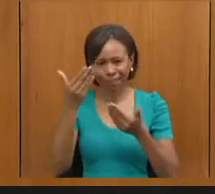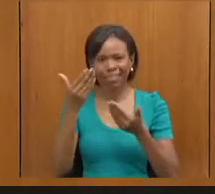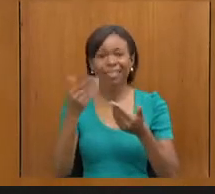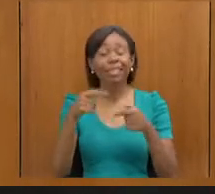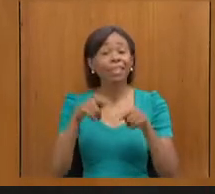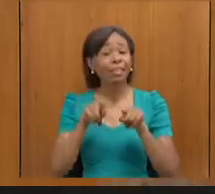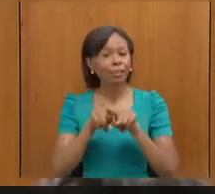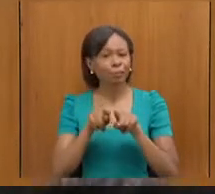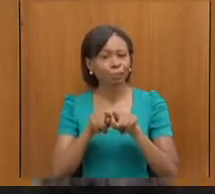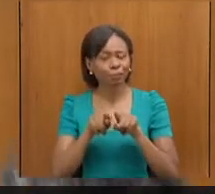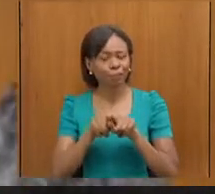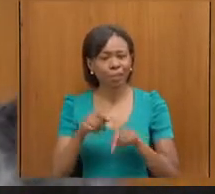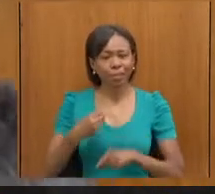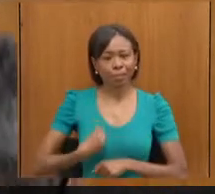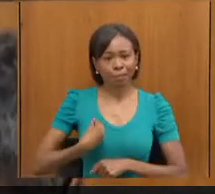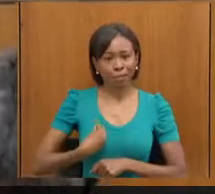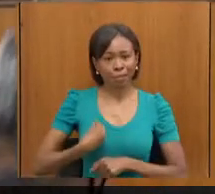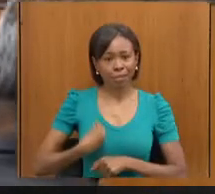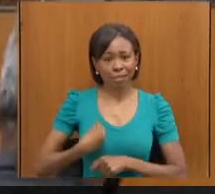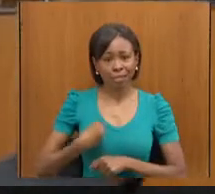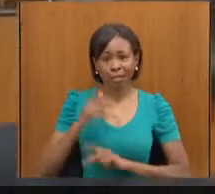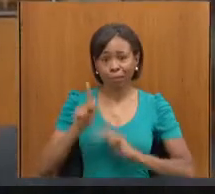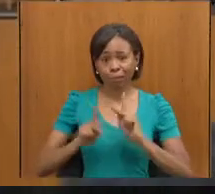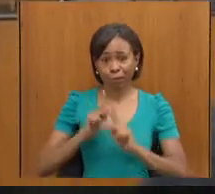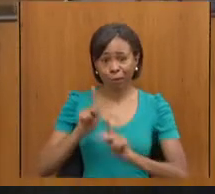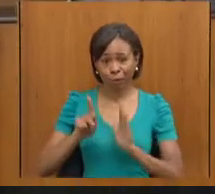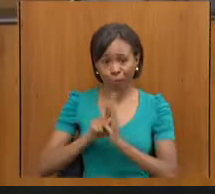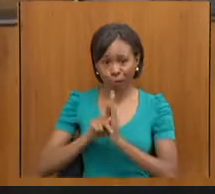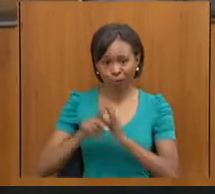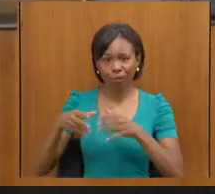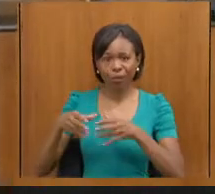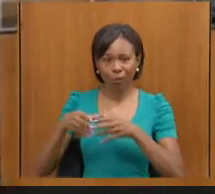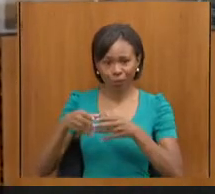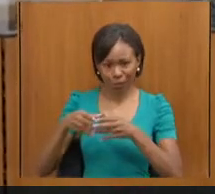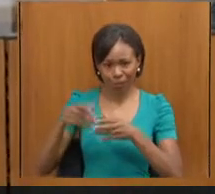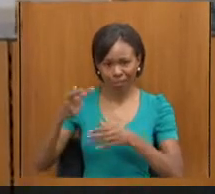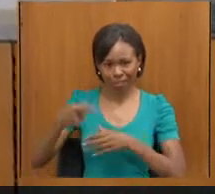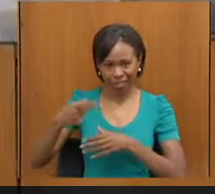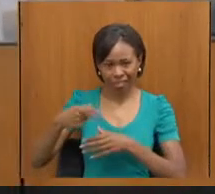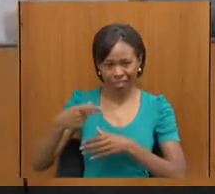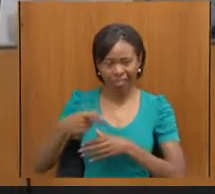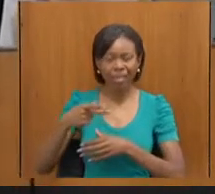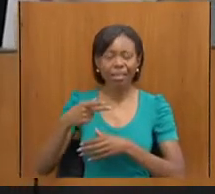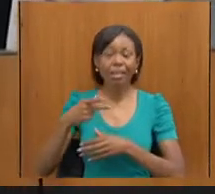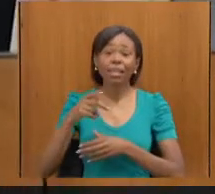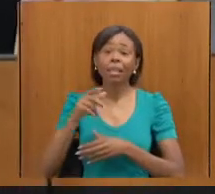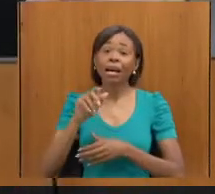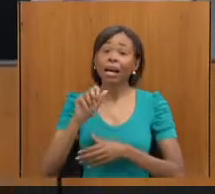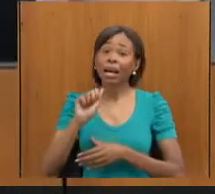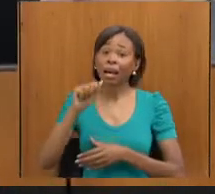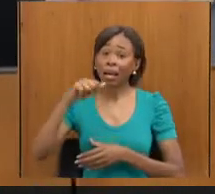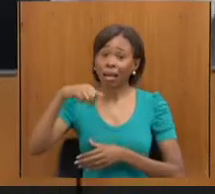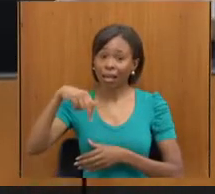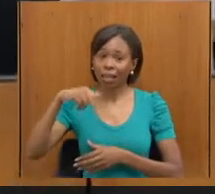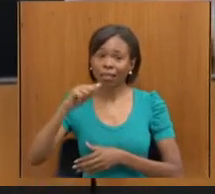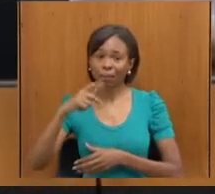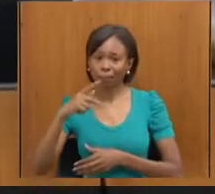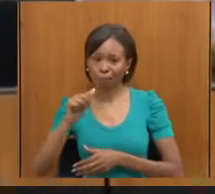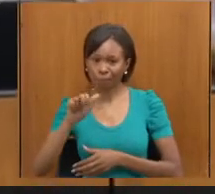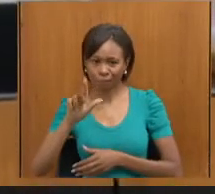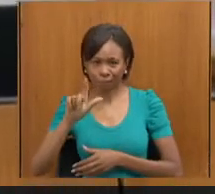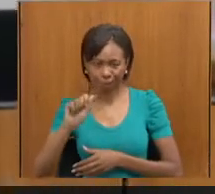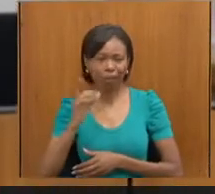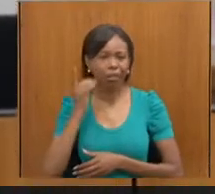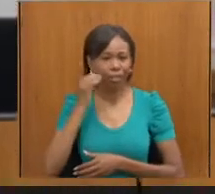a presença dos membros dessa comissão, da deputada Ana Paula Siqueira. Muito obrigado, deputada Ana Paula, pela